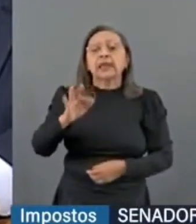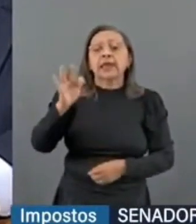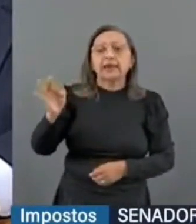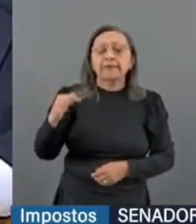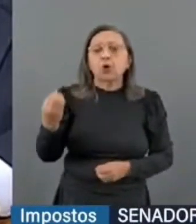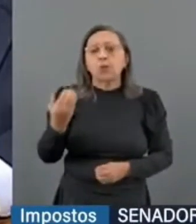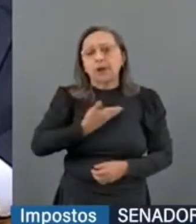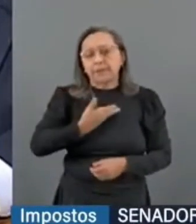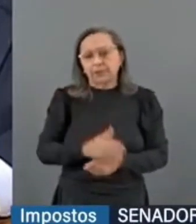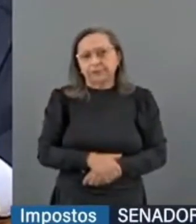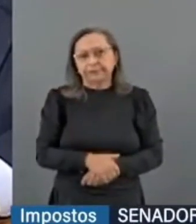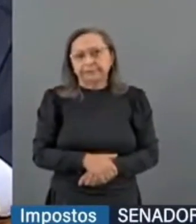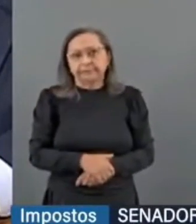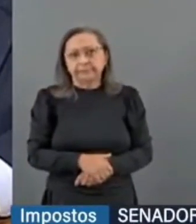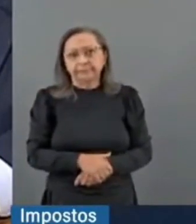como amigo.